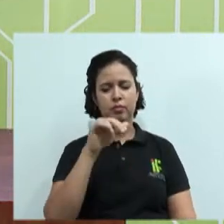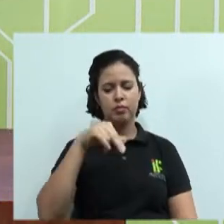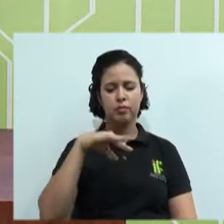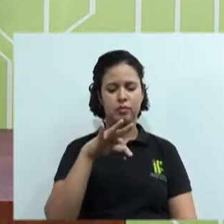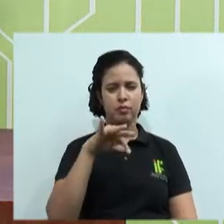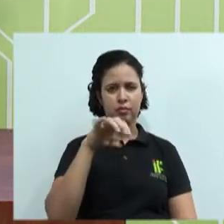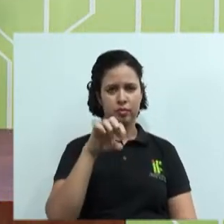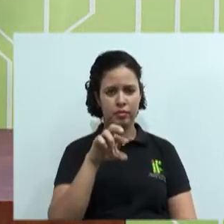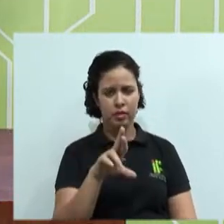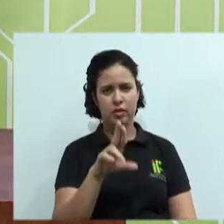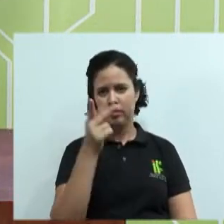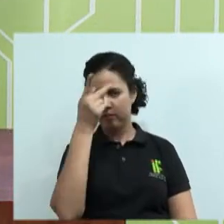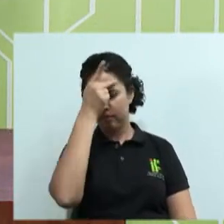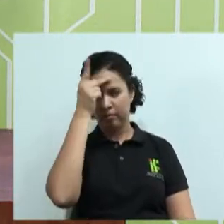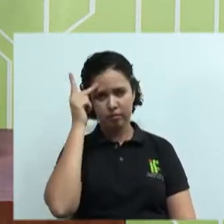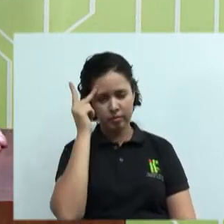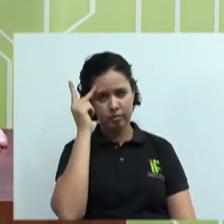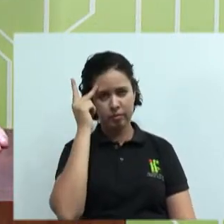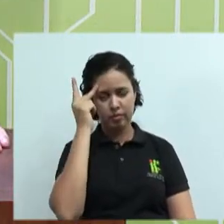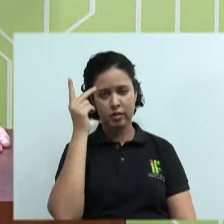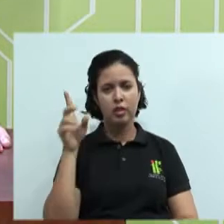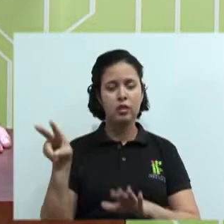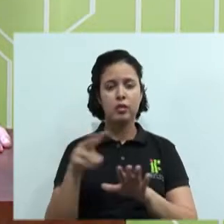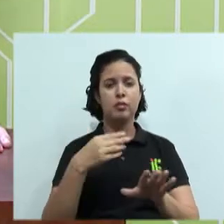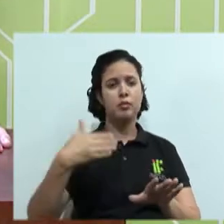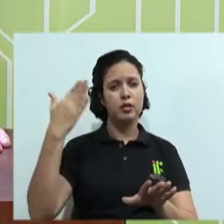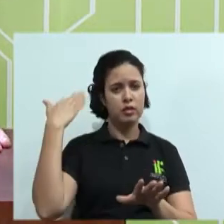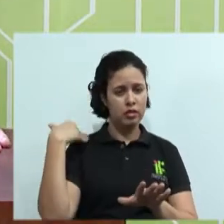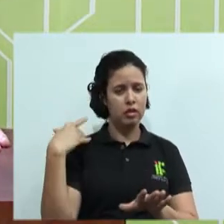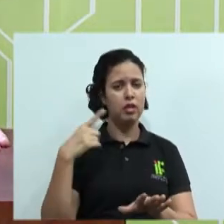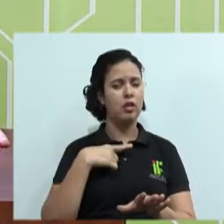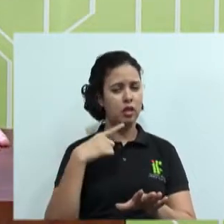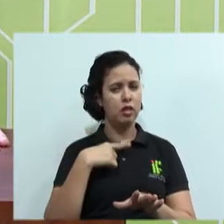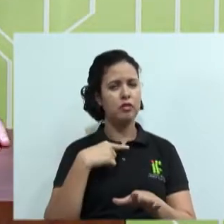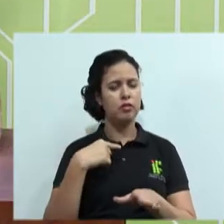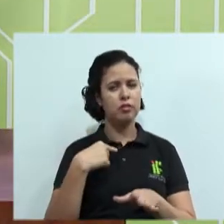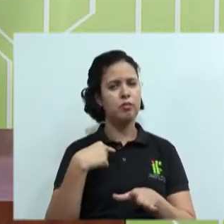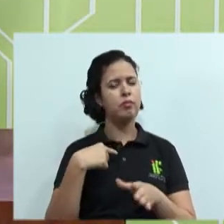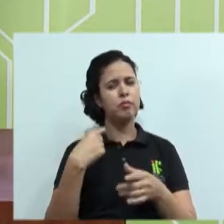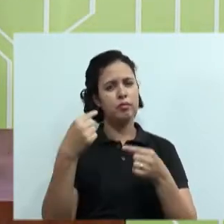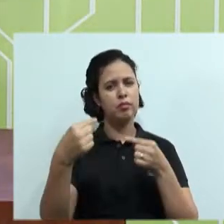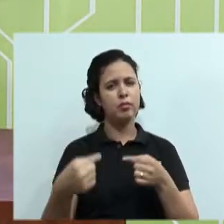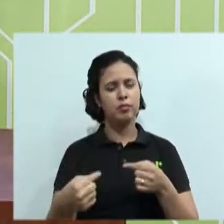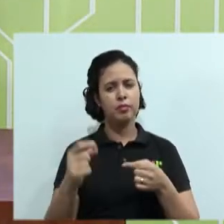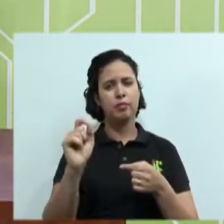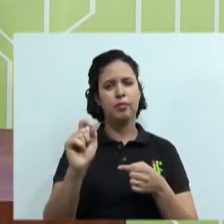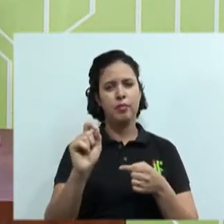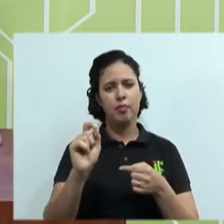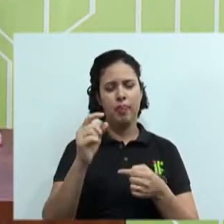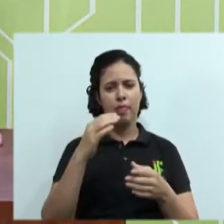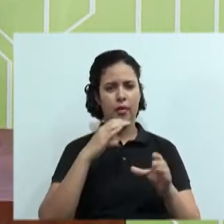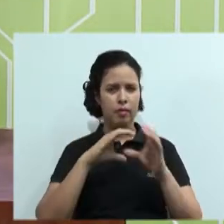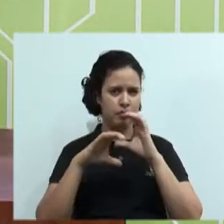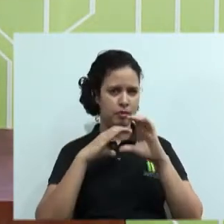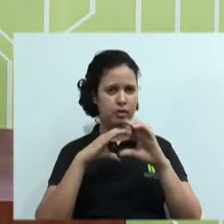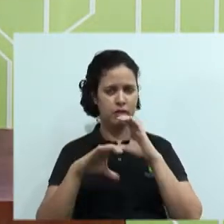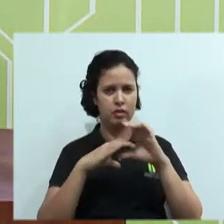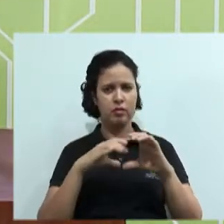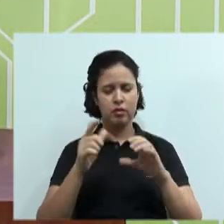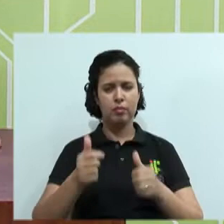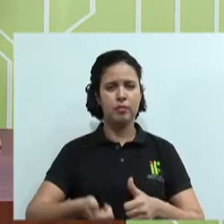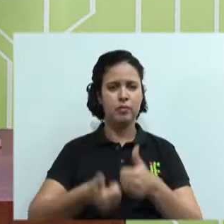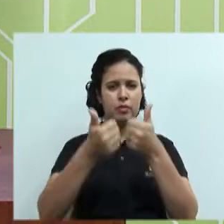lembro muito bem que na última aula nós deixamos aí para vocês um desafio que era, né, na quesito de comunicação, de você